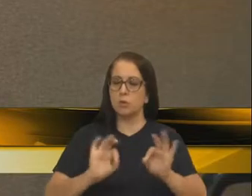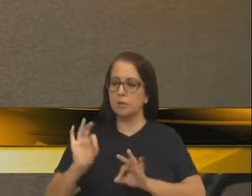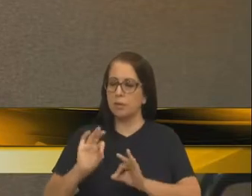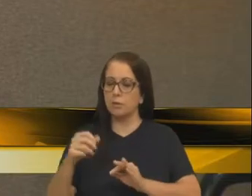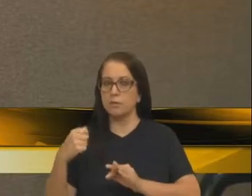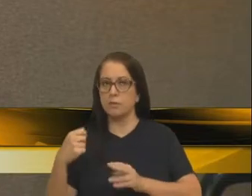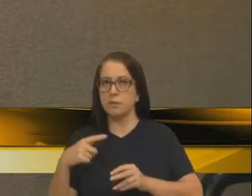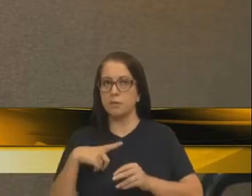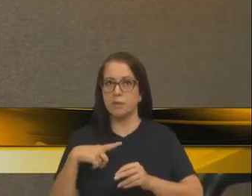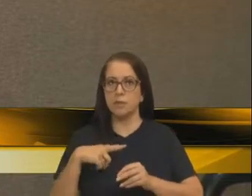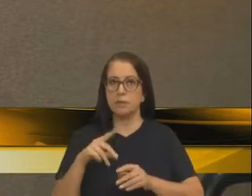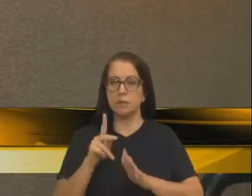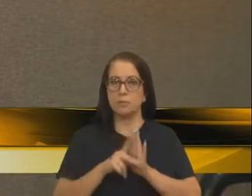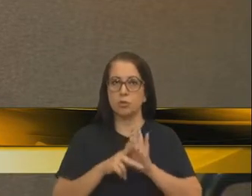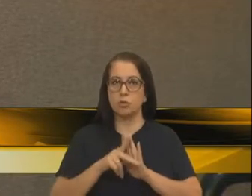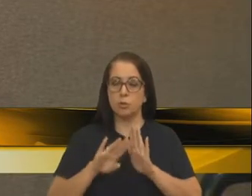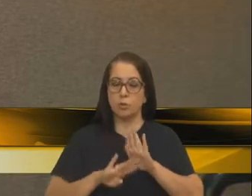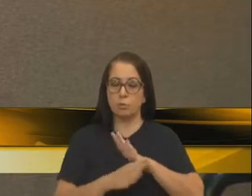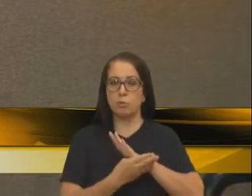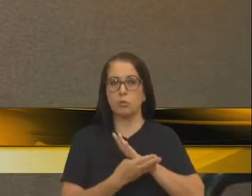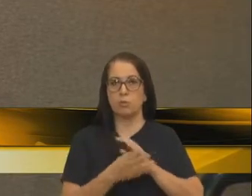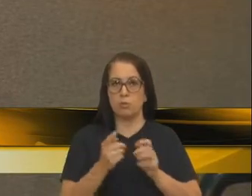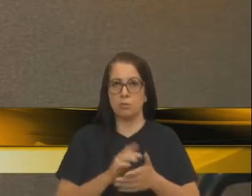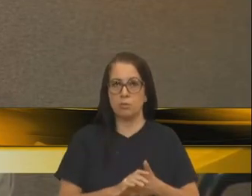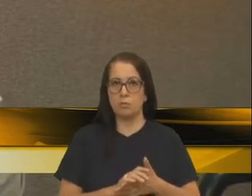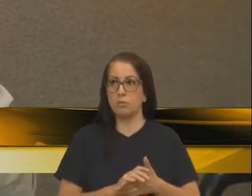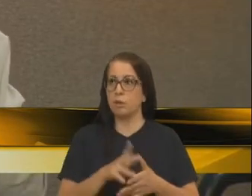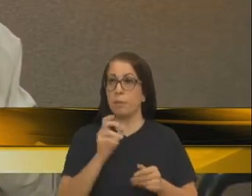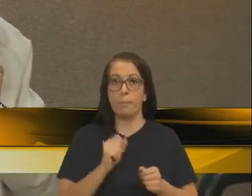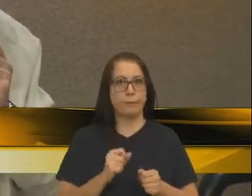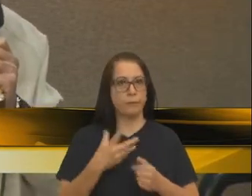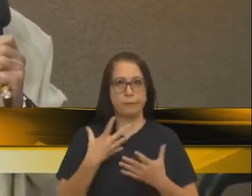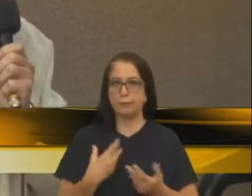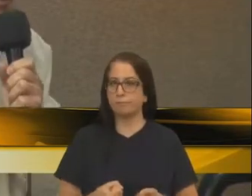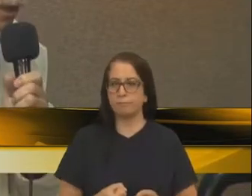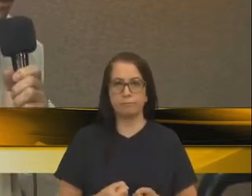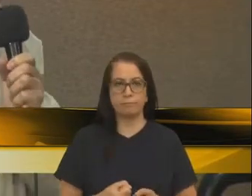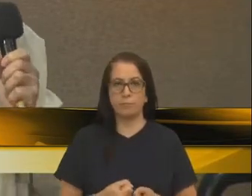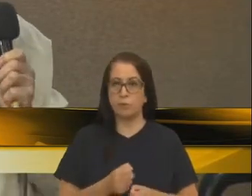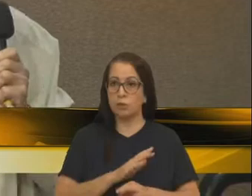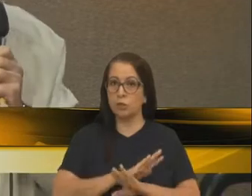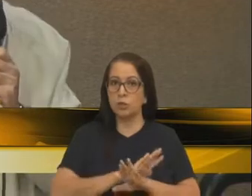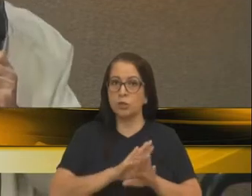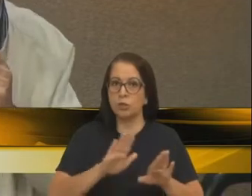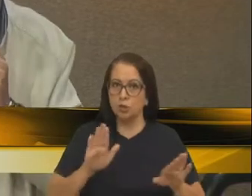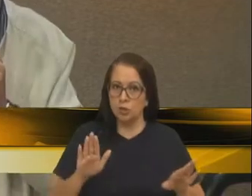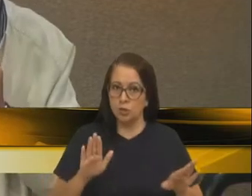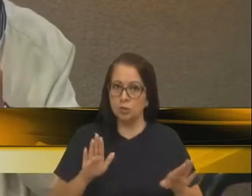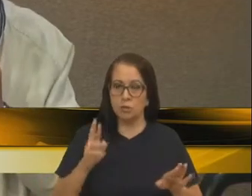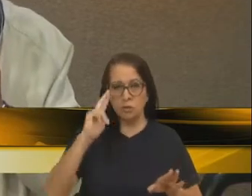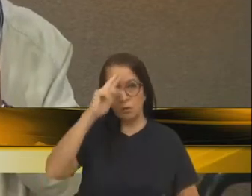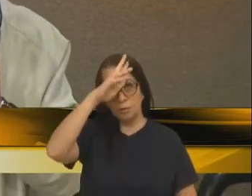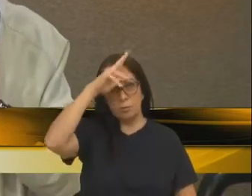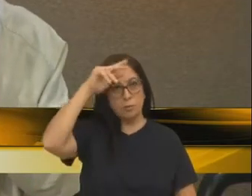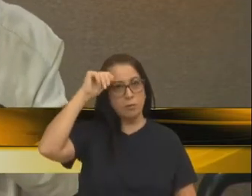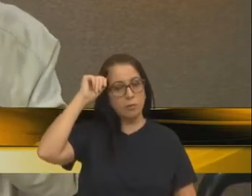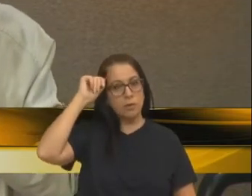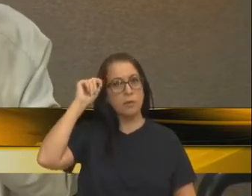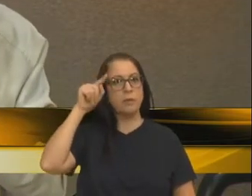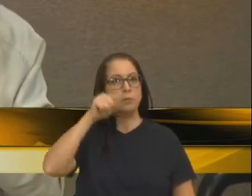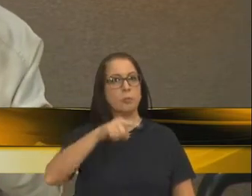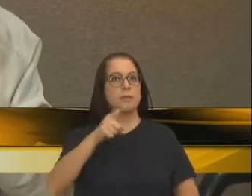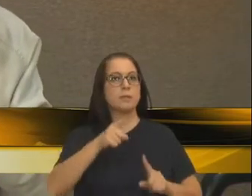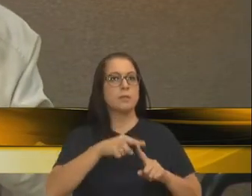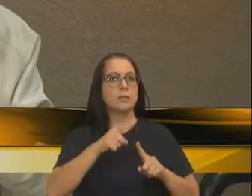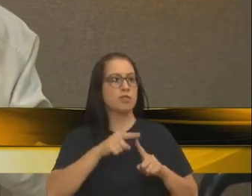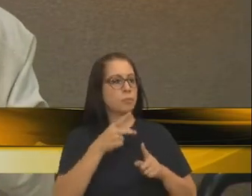necessários nesse projeto, adequou. Agora, eu não posso admitir, chega do prefeito vir com esse tipo